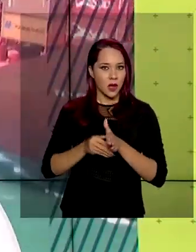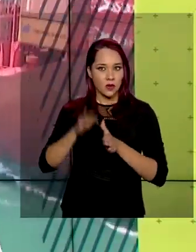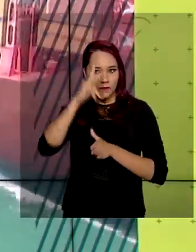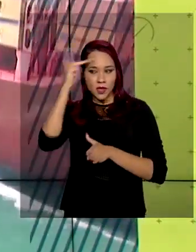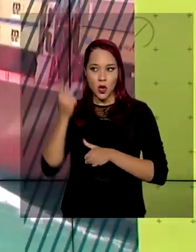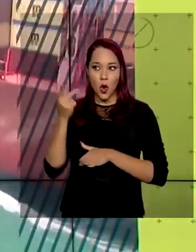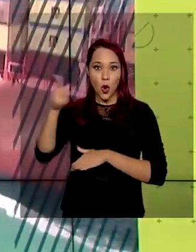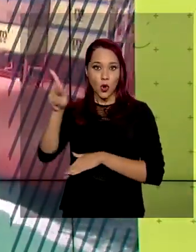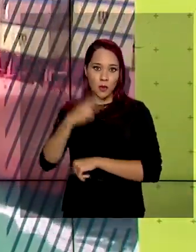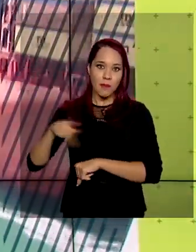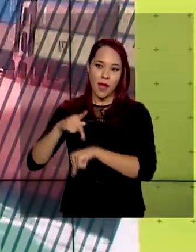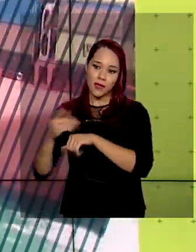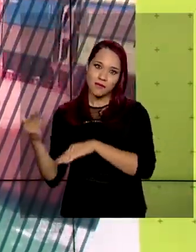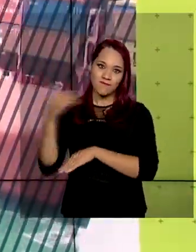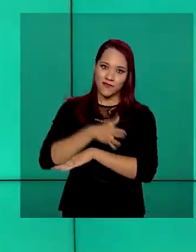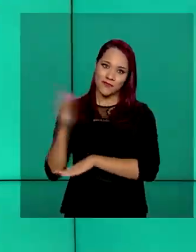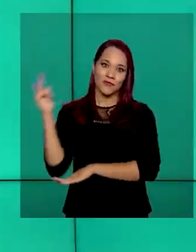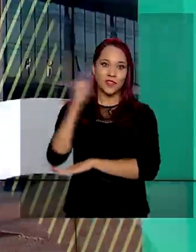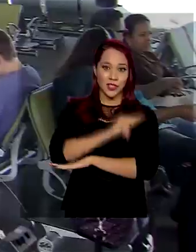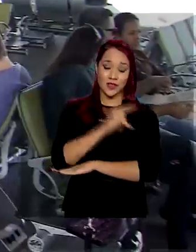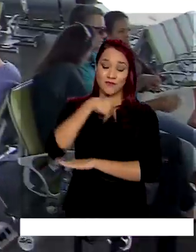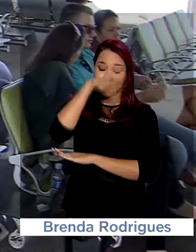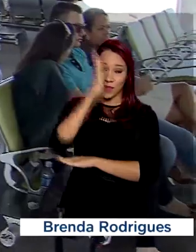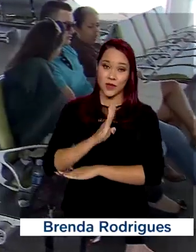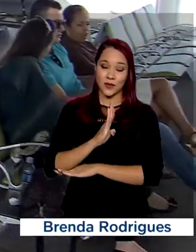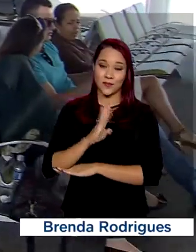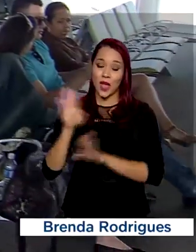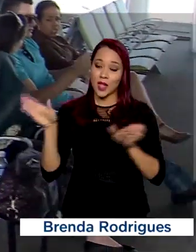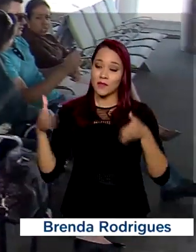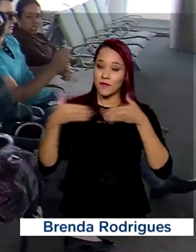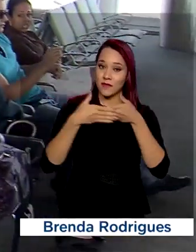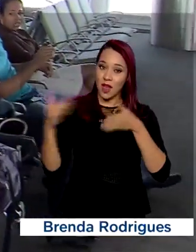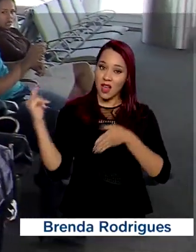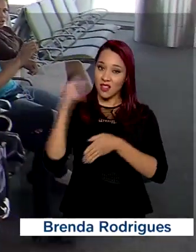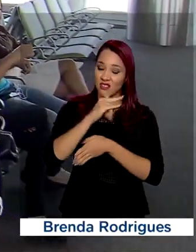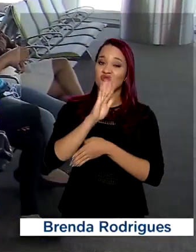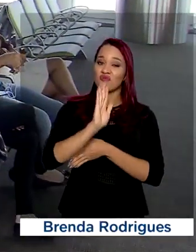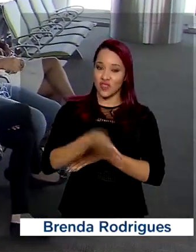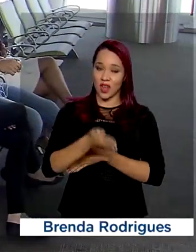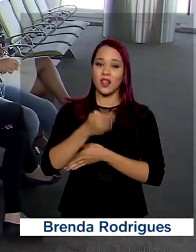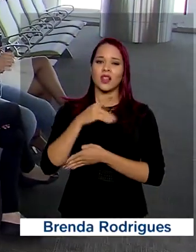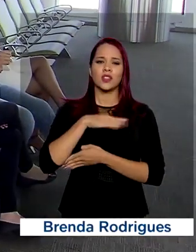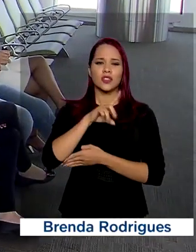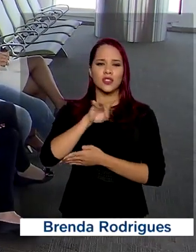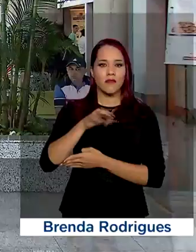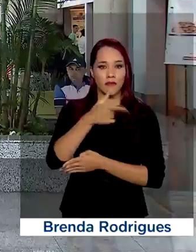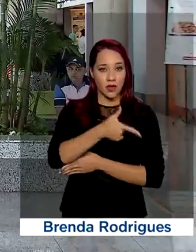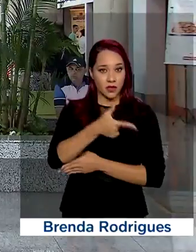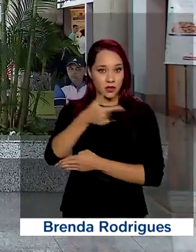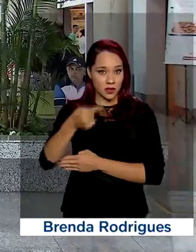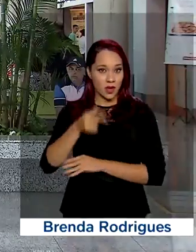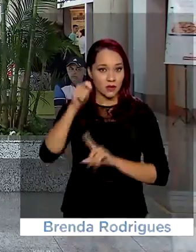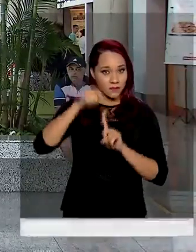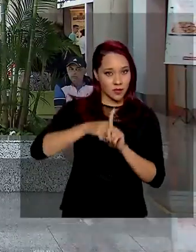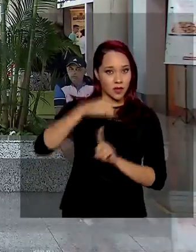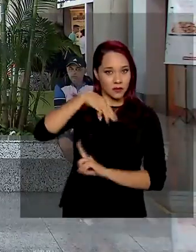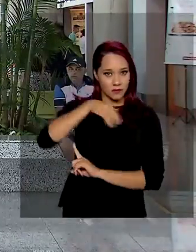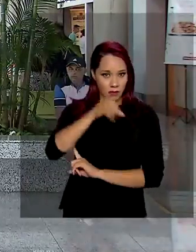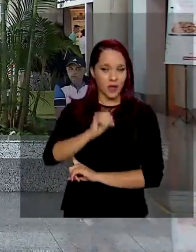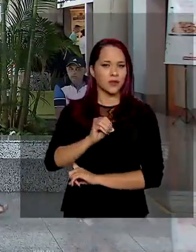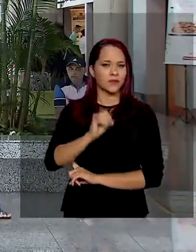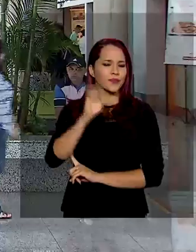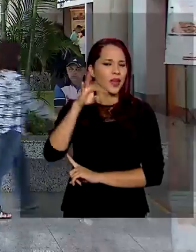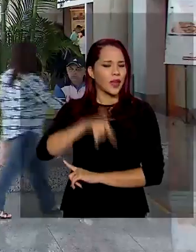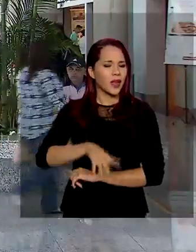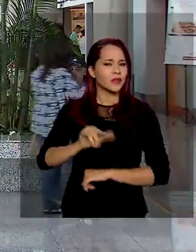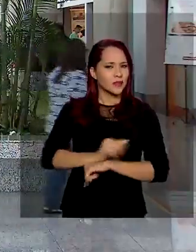estrangeiros por via aérea no país. As fronteiras aéreas do Brasil já estavam fechadas desde o dia 27 de março. A medida foi